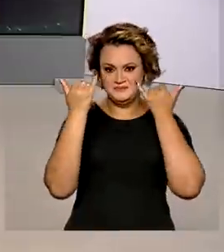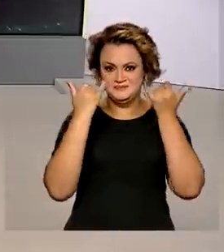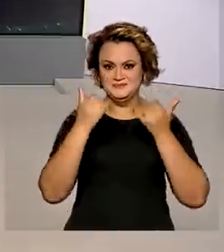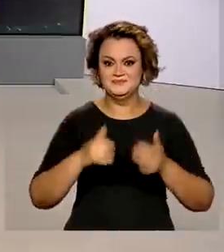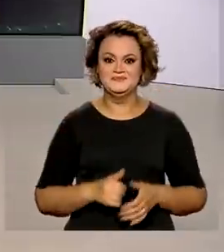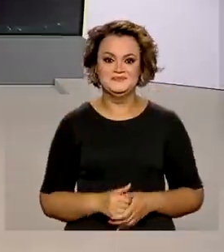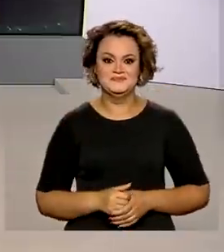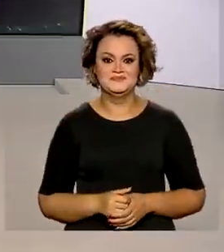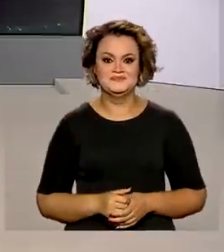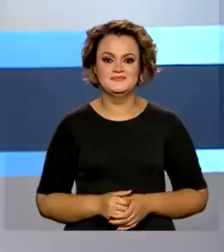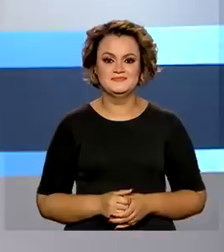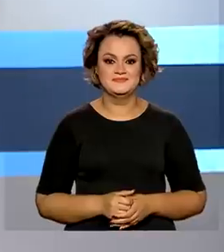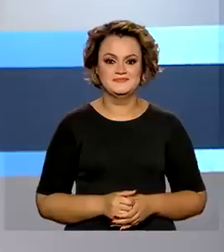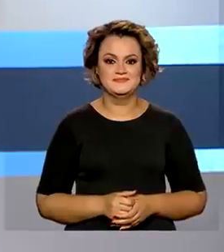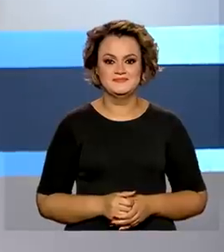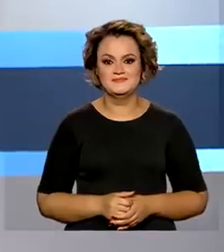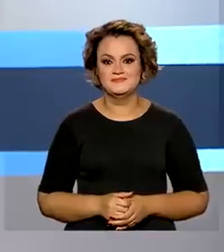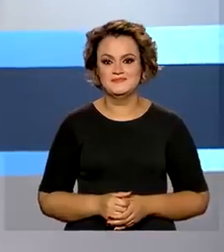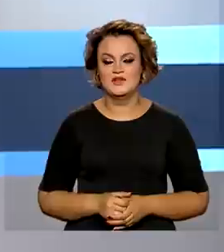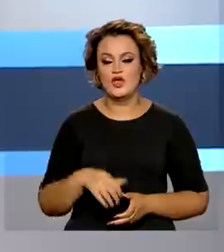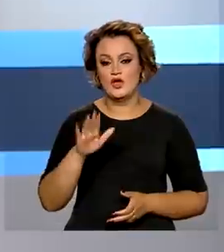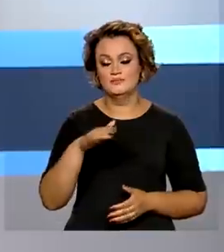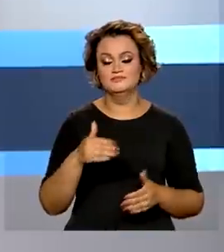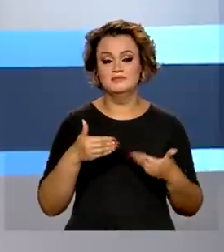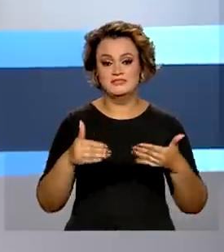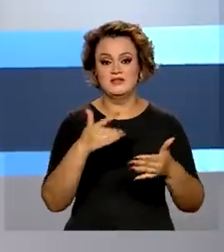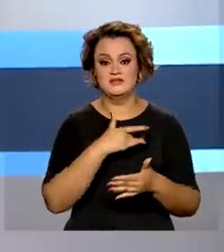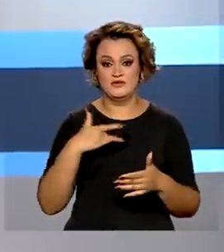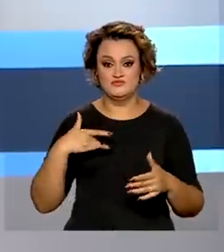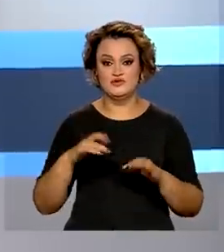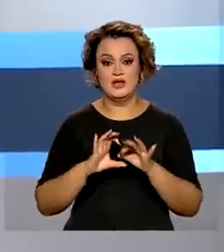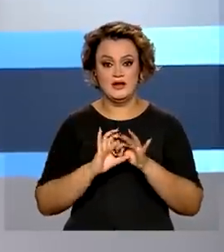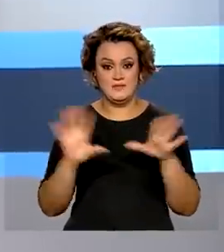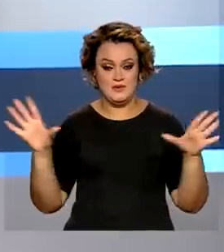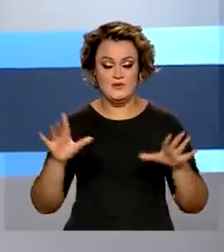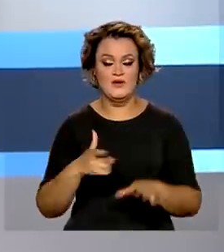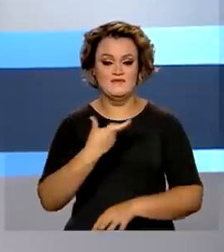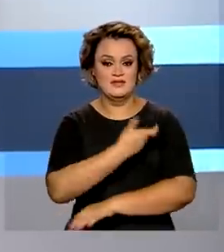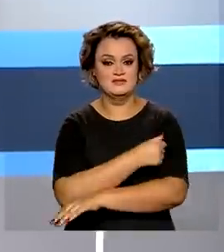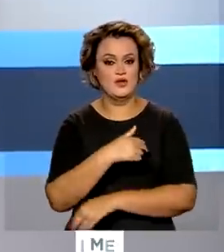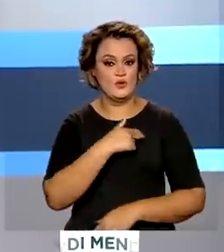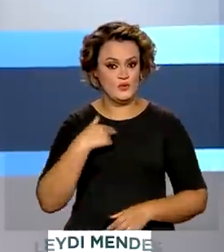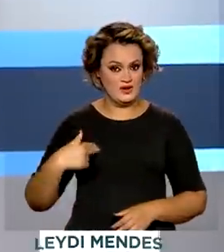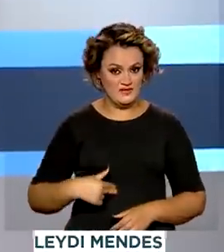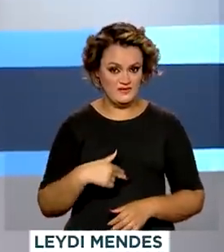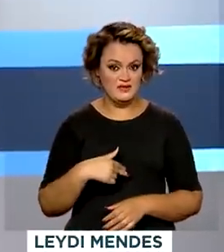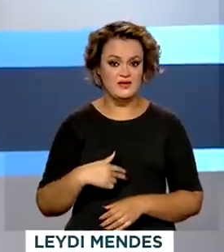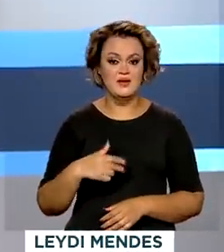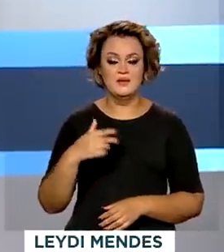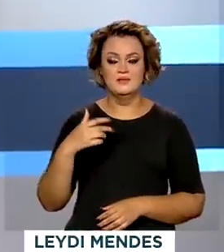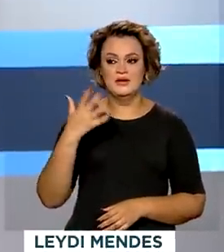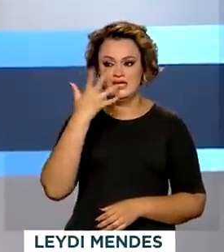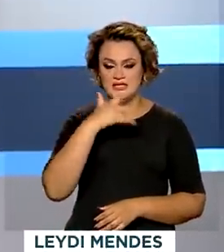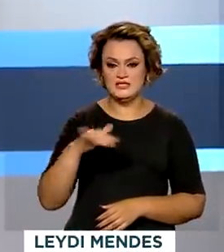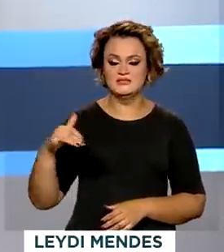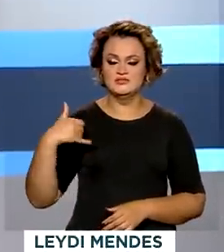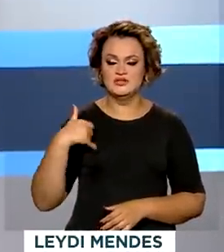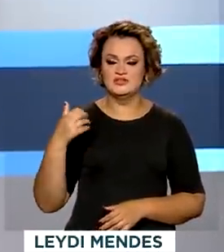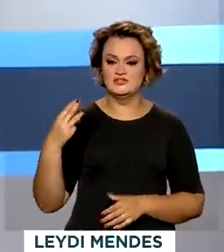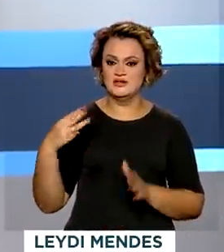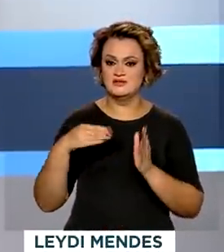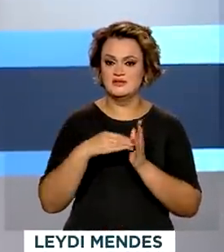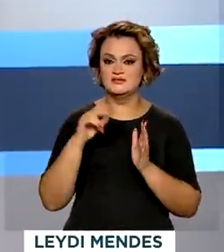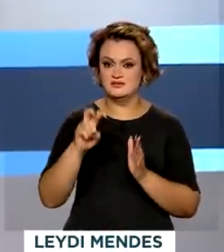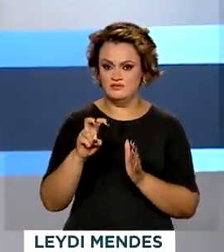obrigada pelas suas informações. E olha, o Ministério da Saúde recomendou o uso da Coronavac para crianças de 3 a 5 anos